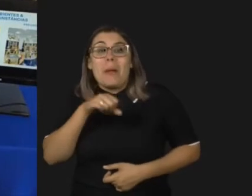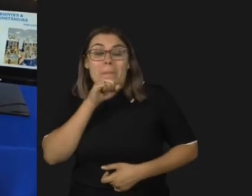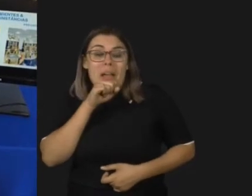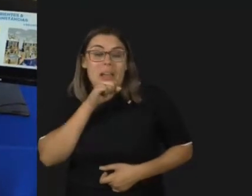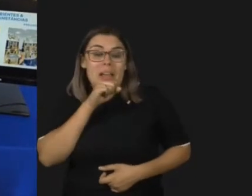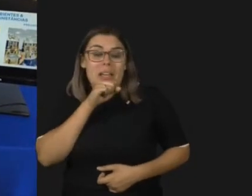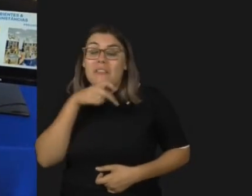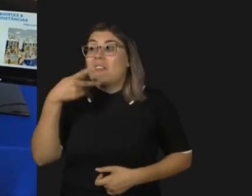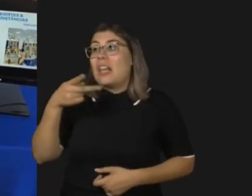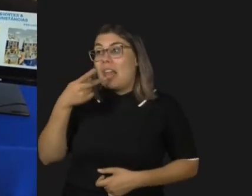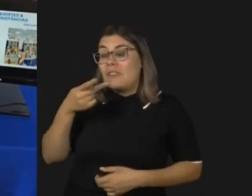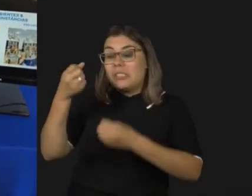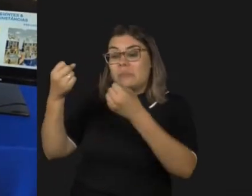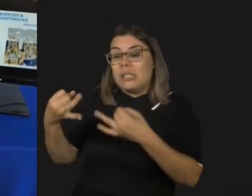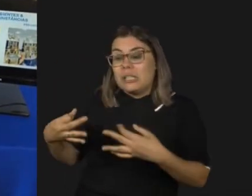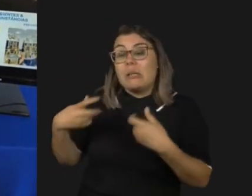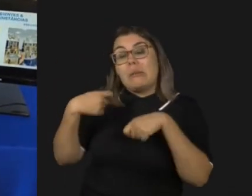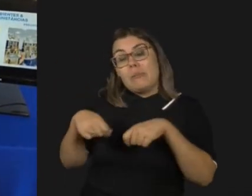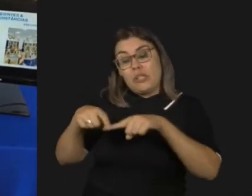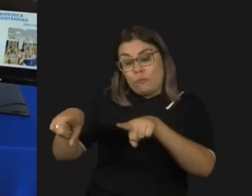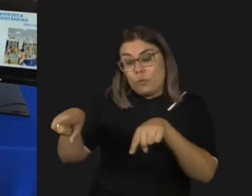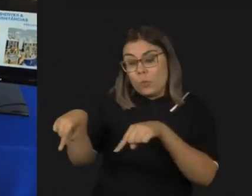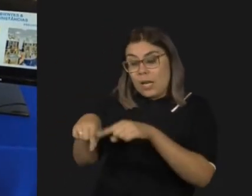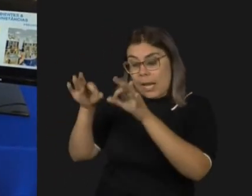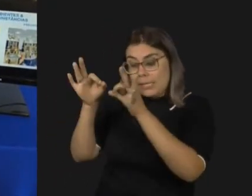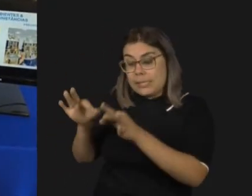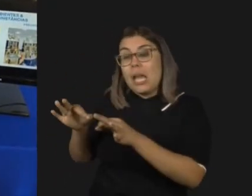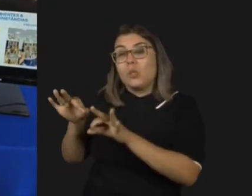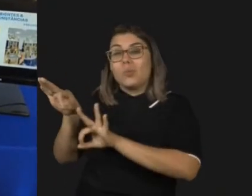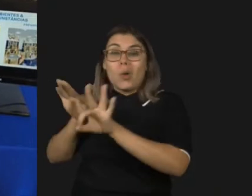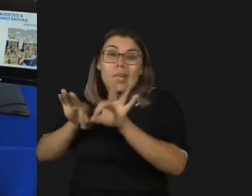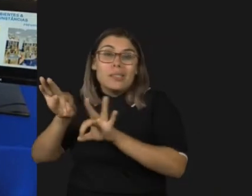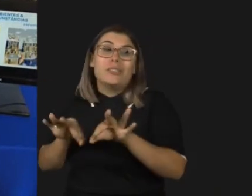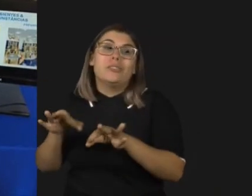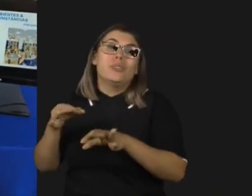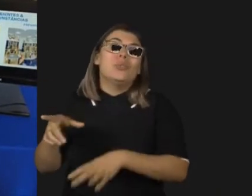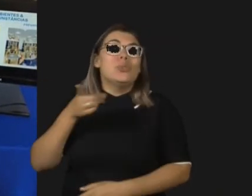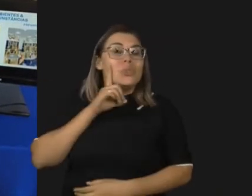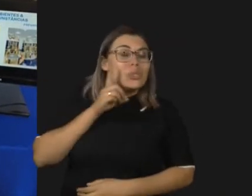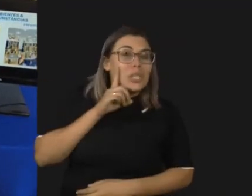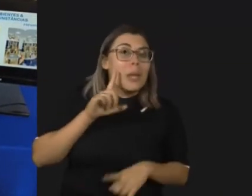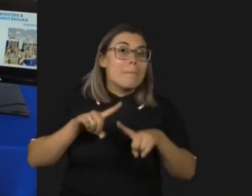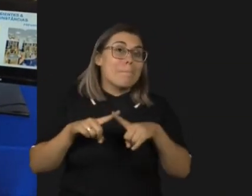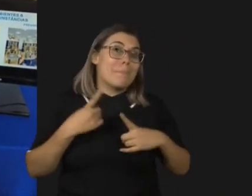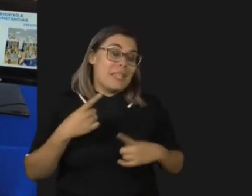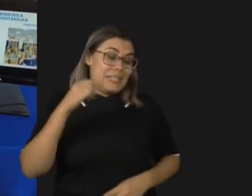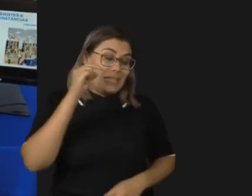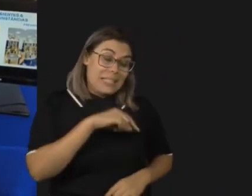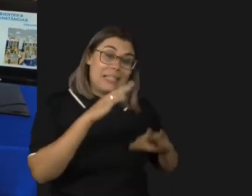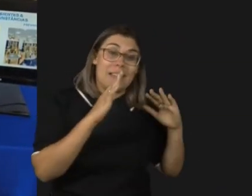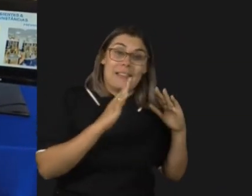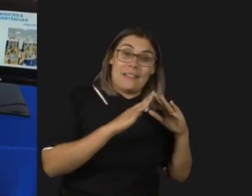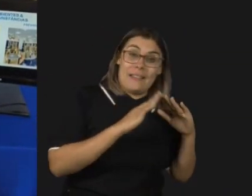Marcos precisa de um ambiente previsível para cada cultura no dia a dia. Mas aqui em casa, não deixaram